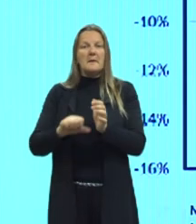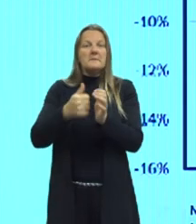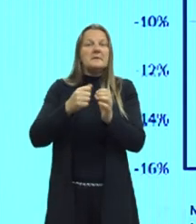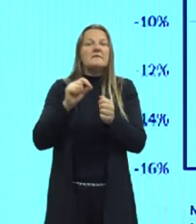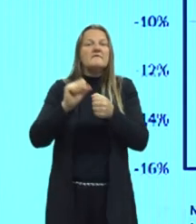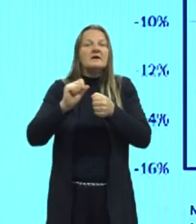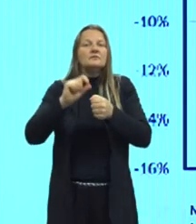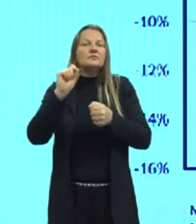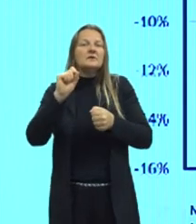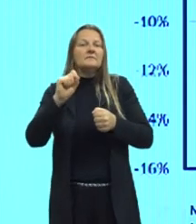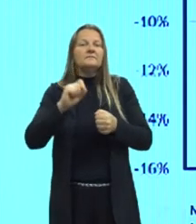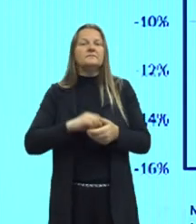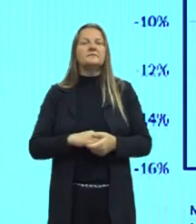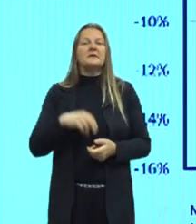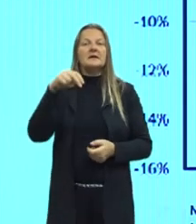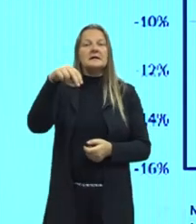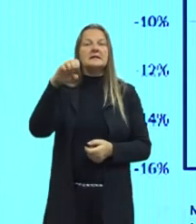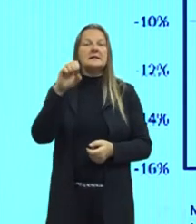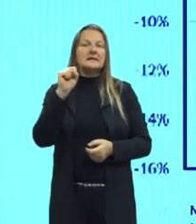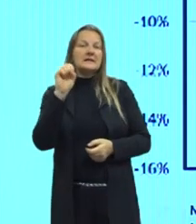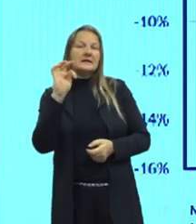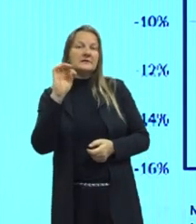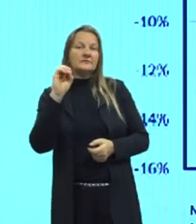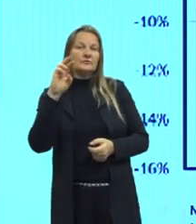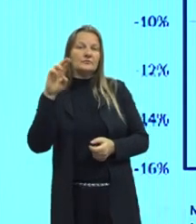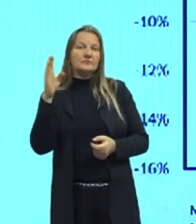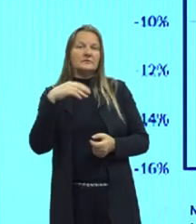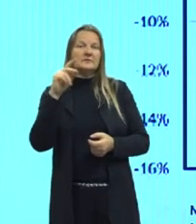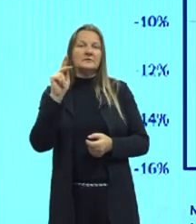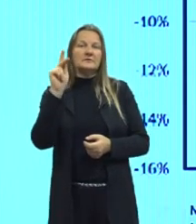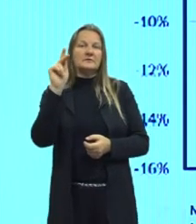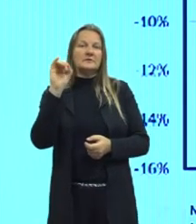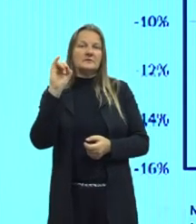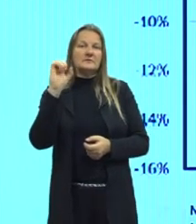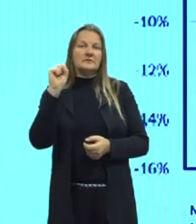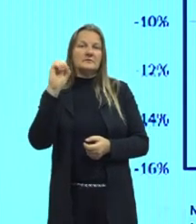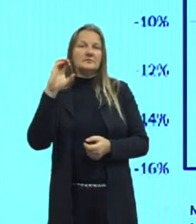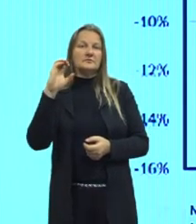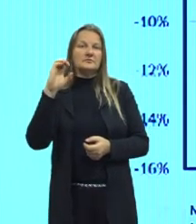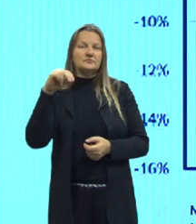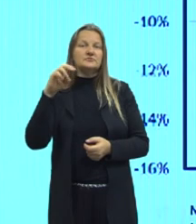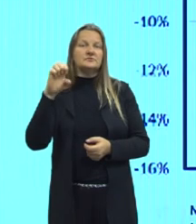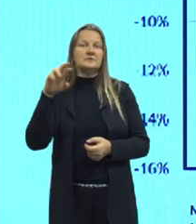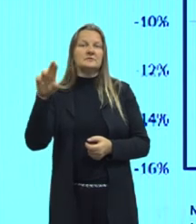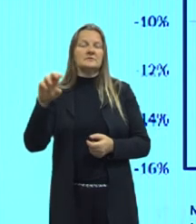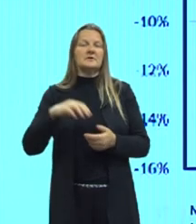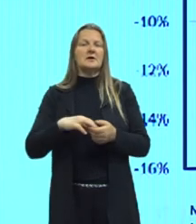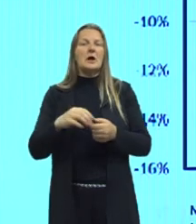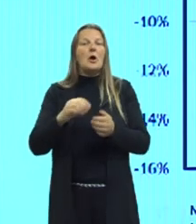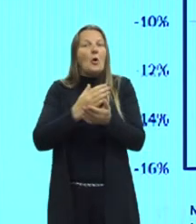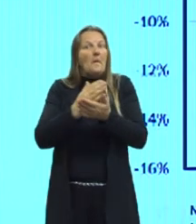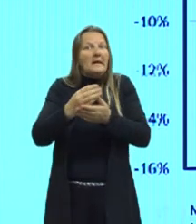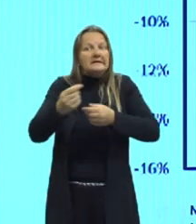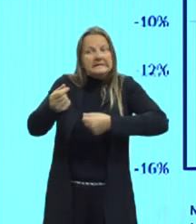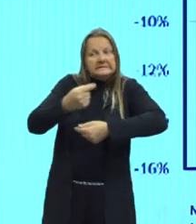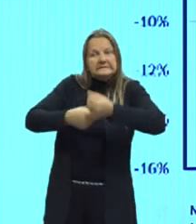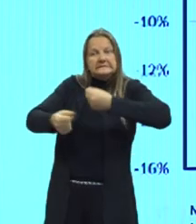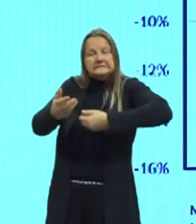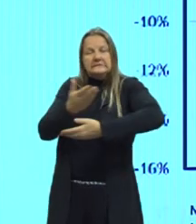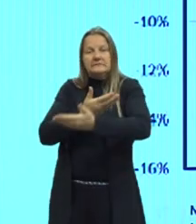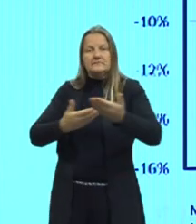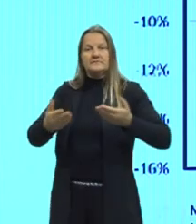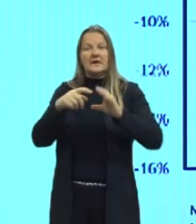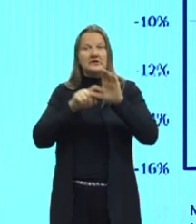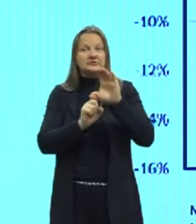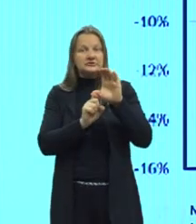começa a fazer, o Néstor Kirchner, ele começa a negociar essas dívidas, tá. Ele negocia quase todas